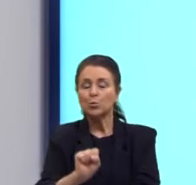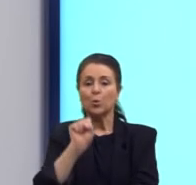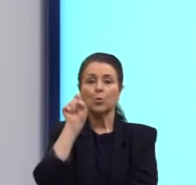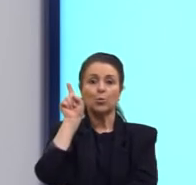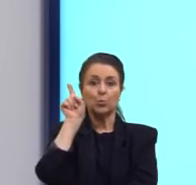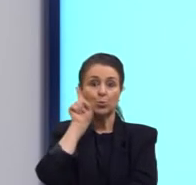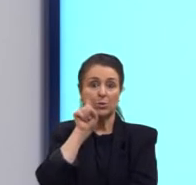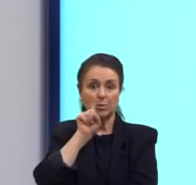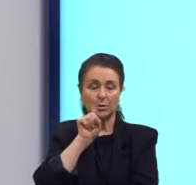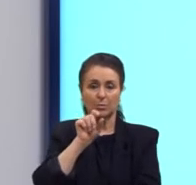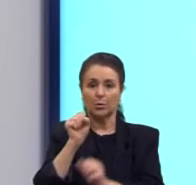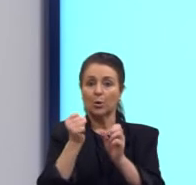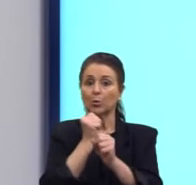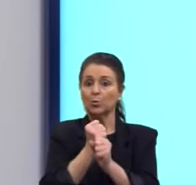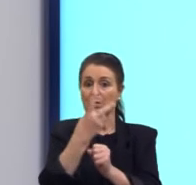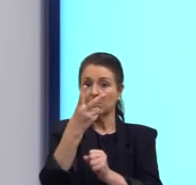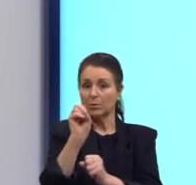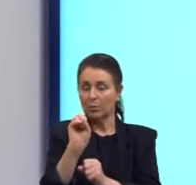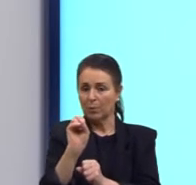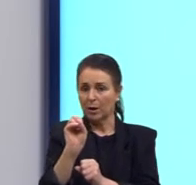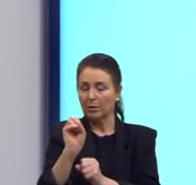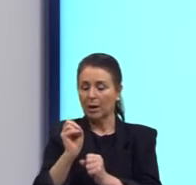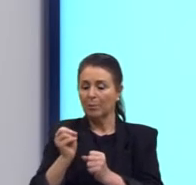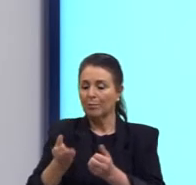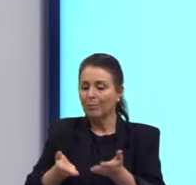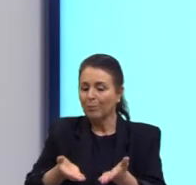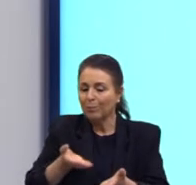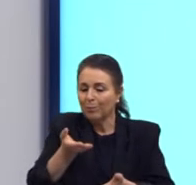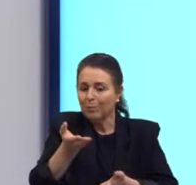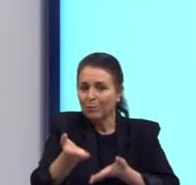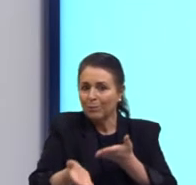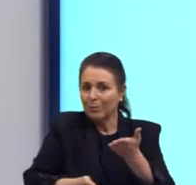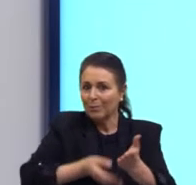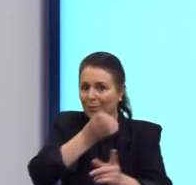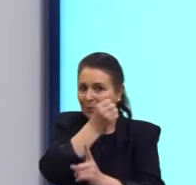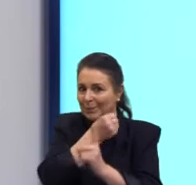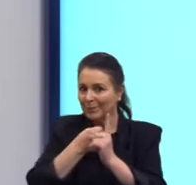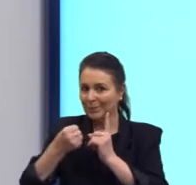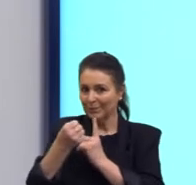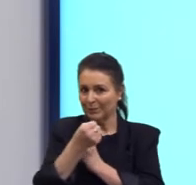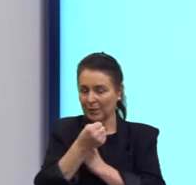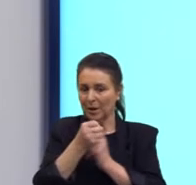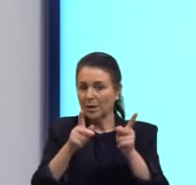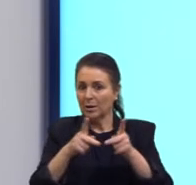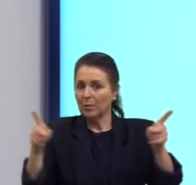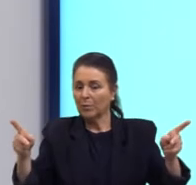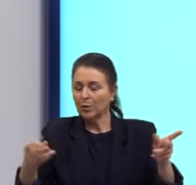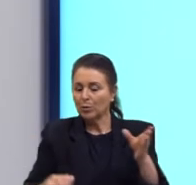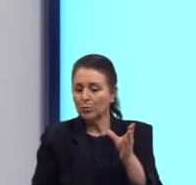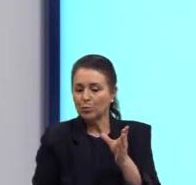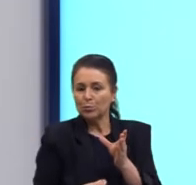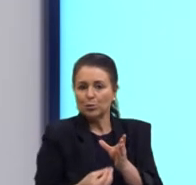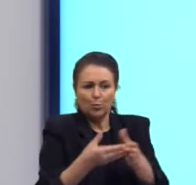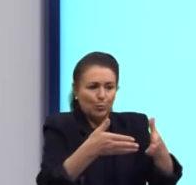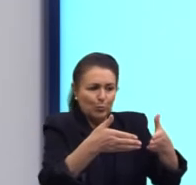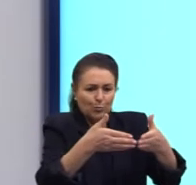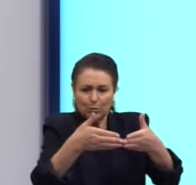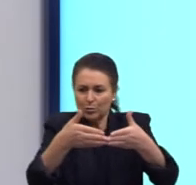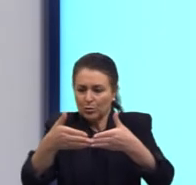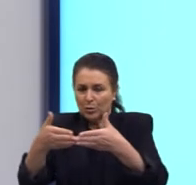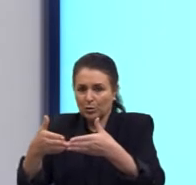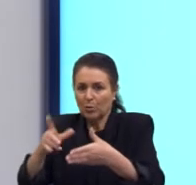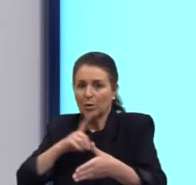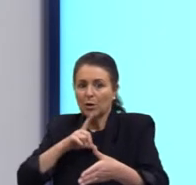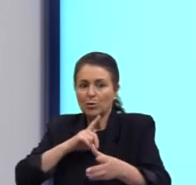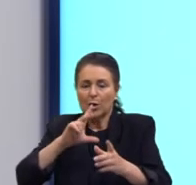50 conduziu à mobilização social. Nessa época, surgiram reivindicações que tinham como